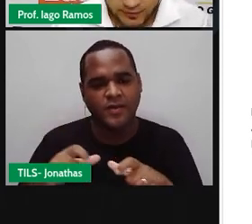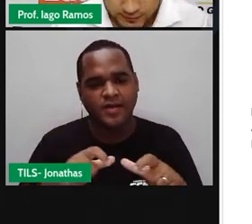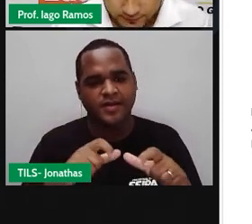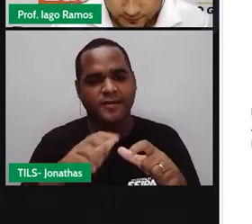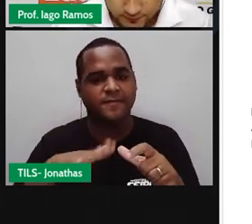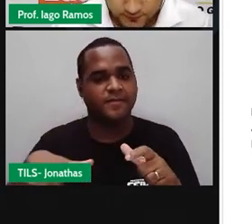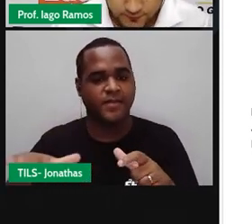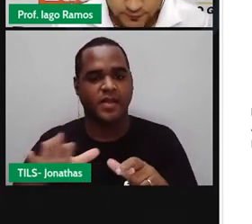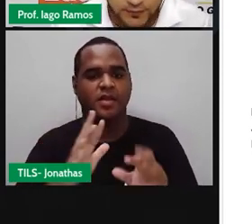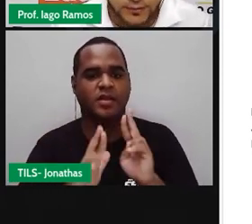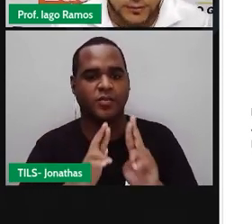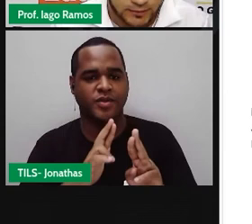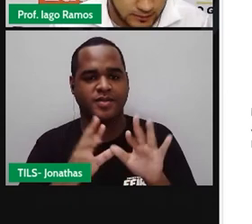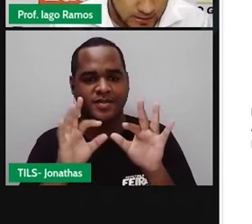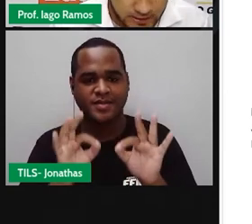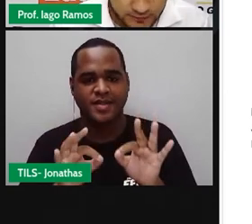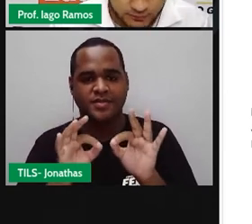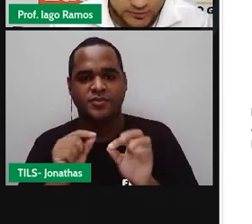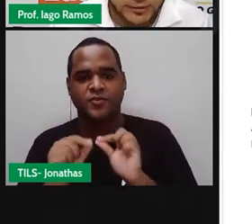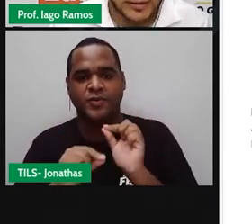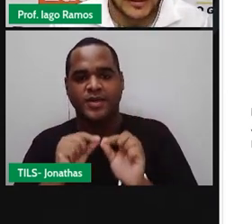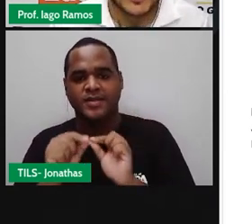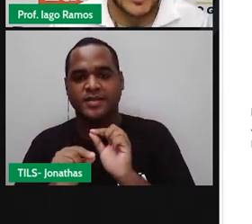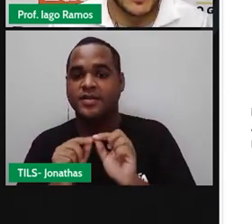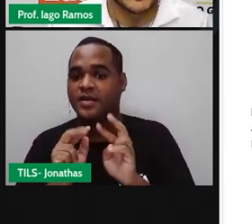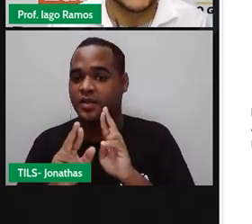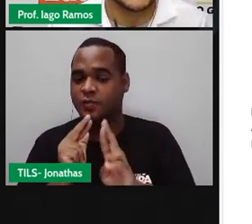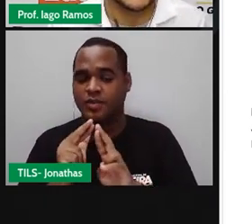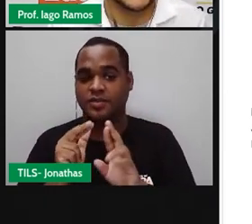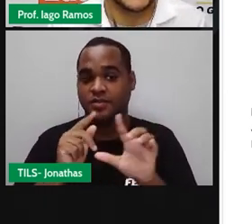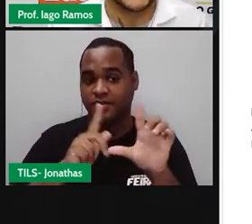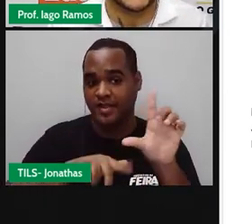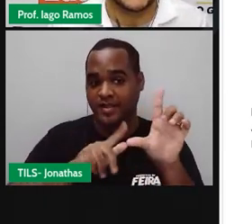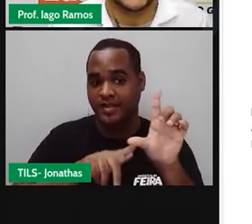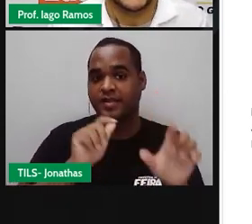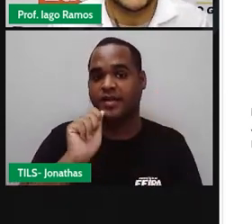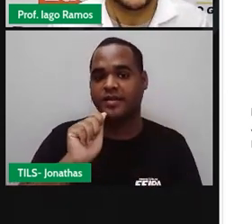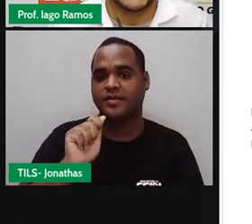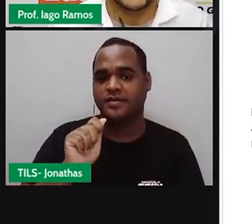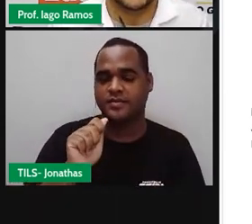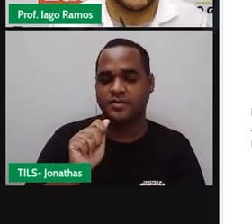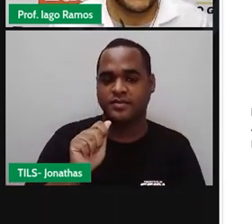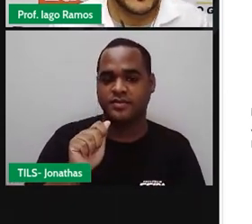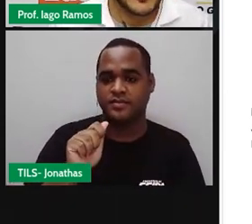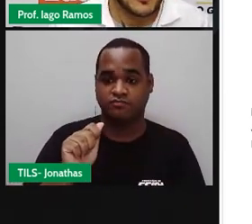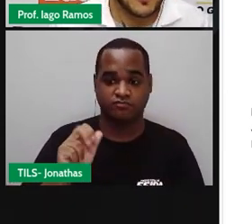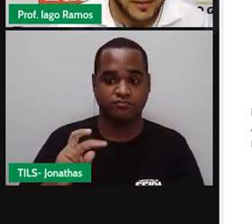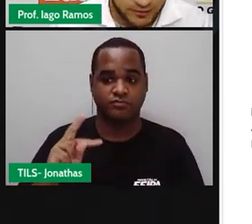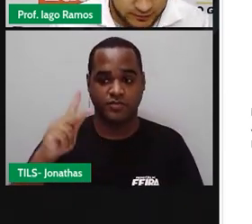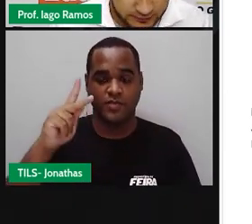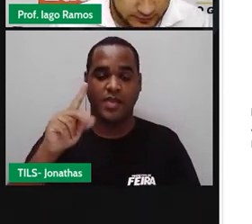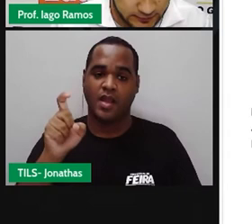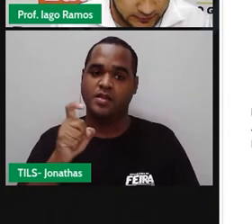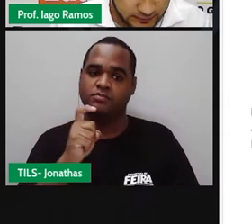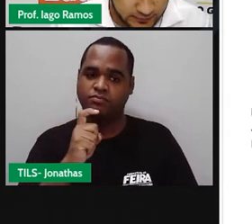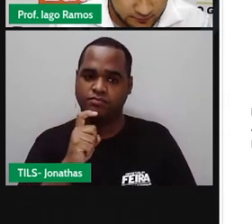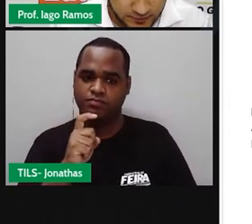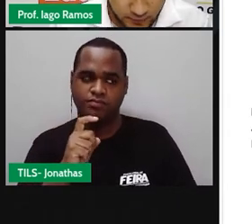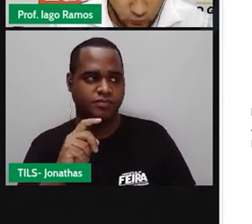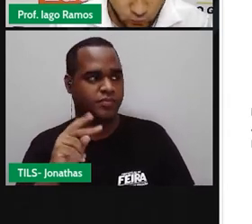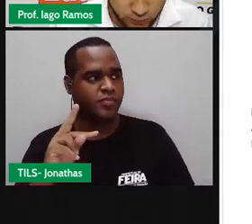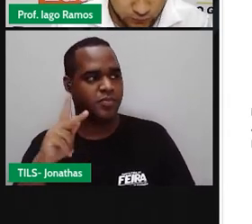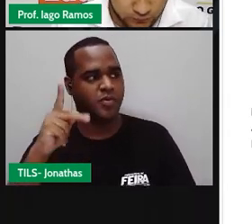Respostas. A resposta da letra A seria temperatura positiva, a gente tem